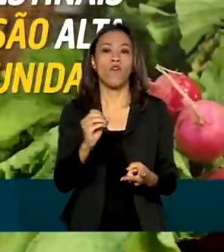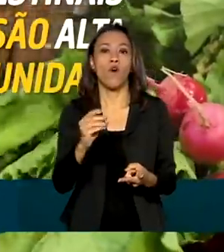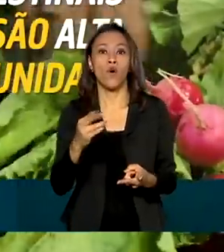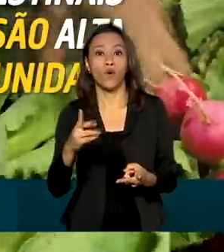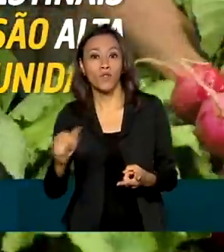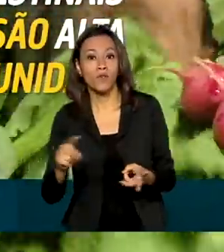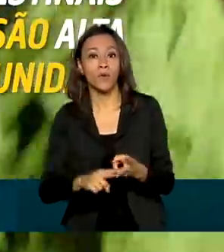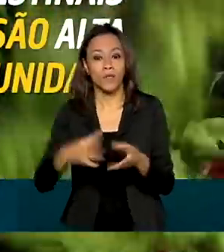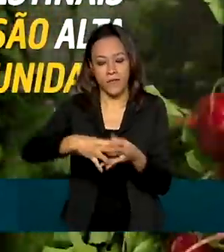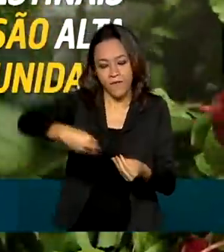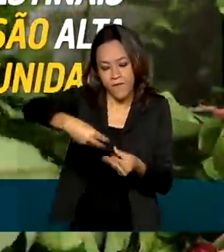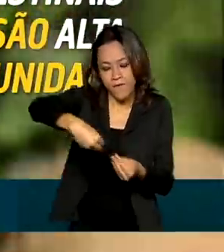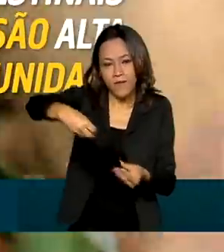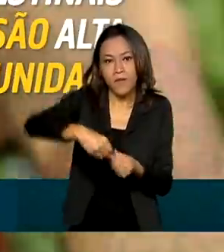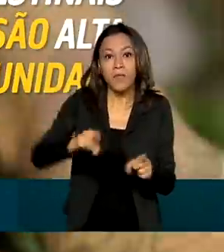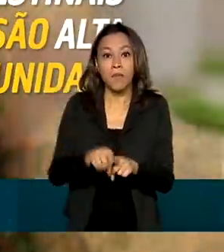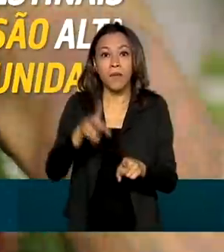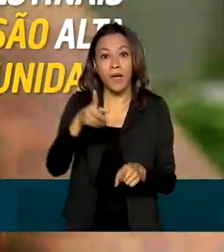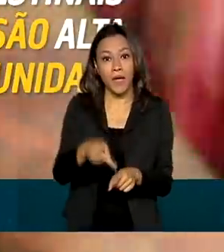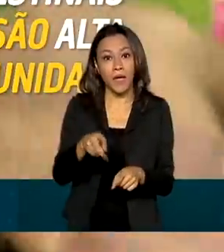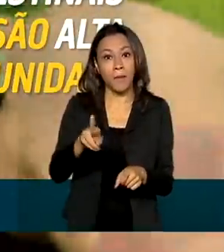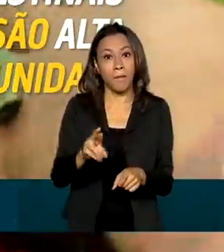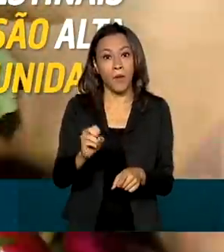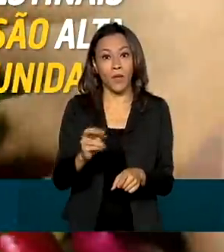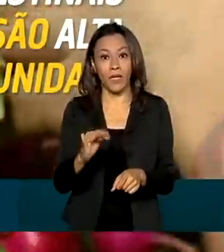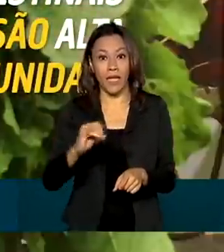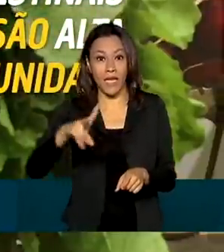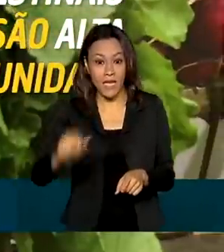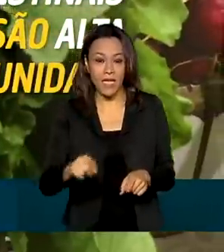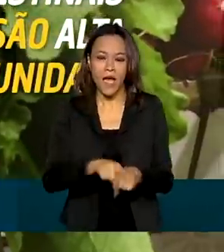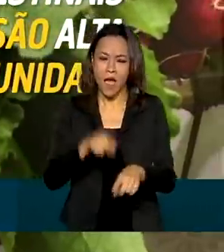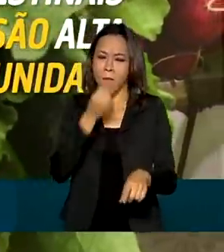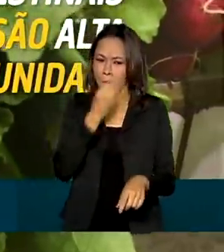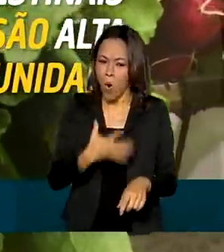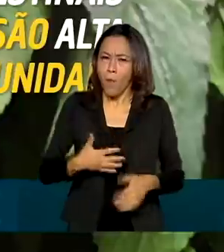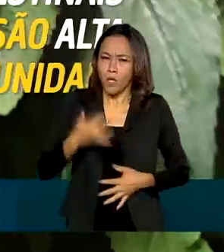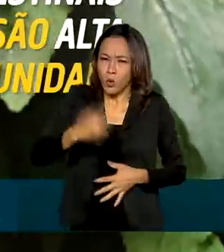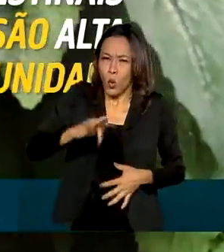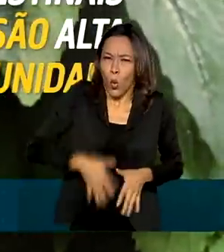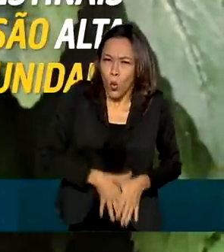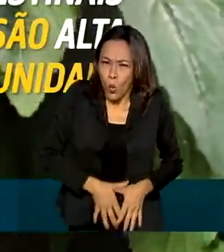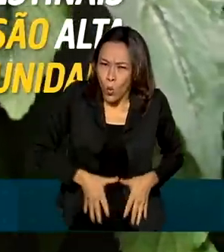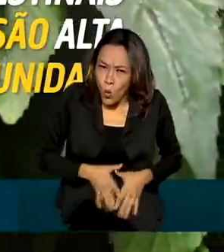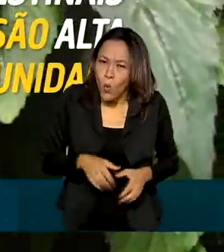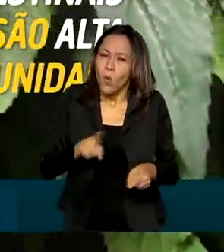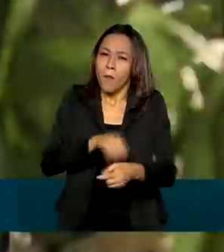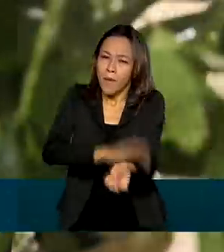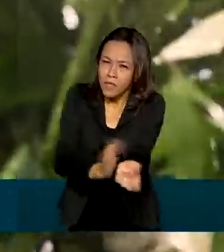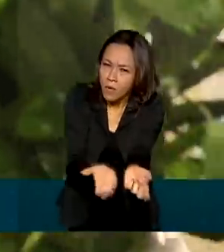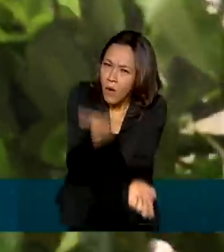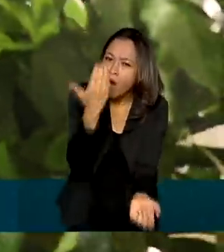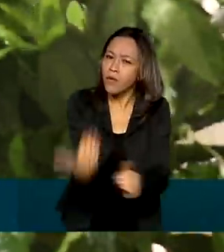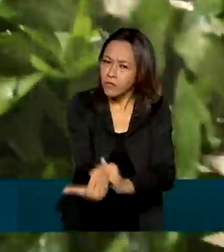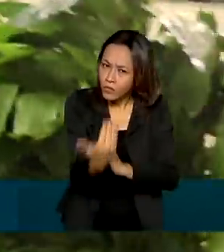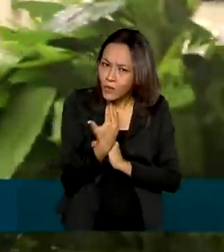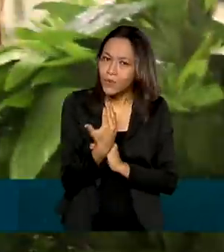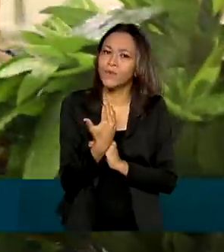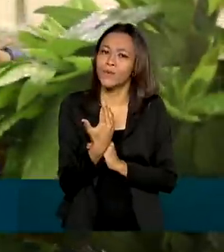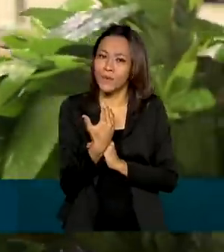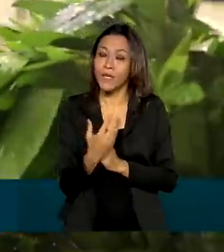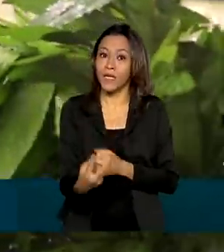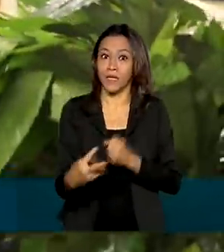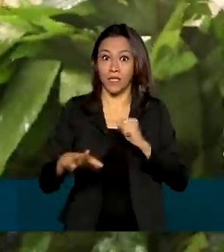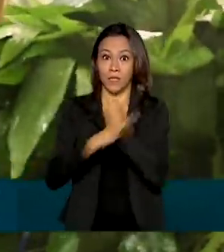proteínas. Faz bem para as cólicas intertinais, pressão alta e fortalece a imunidade. Você